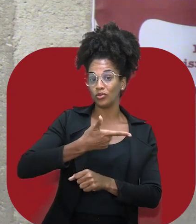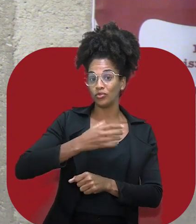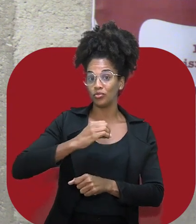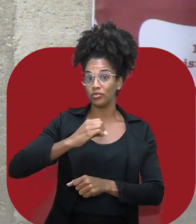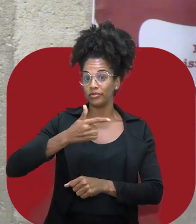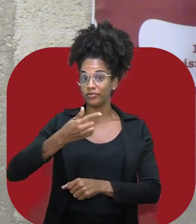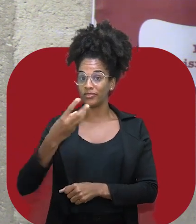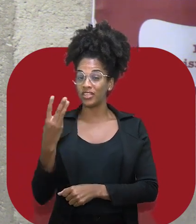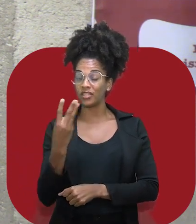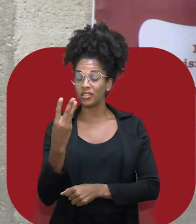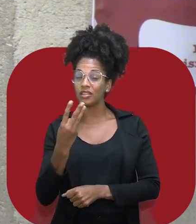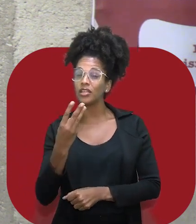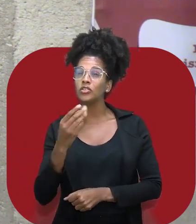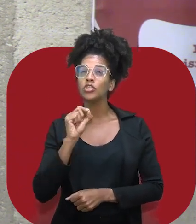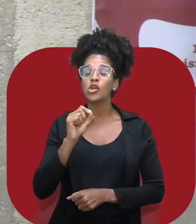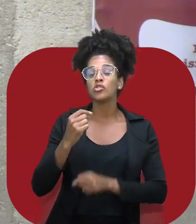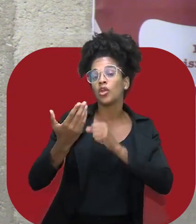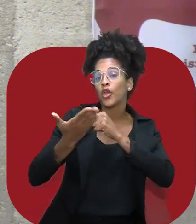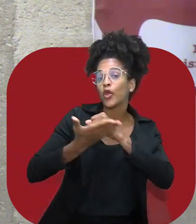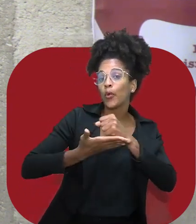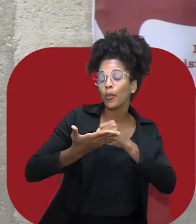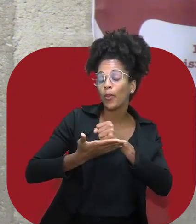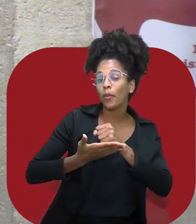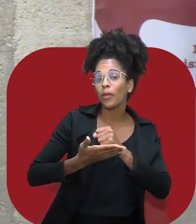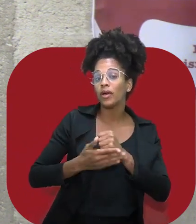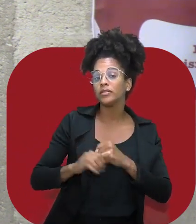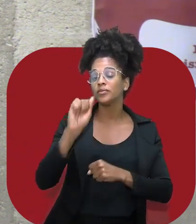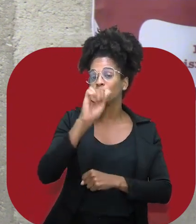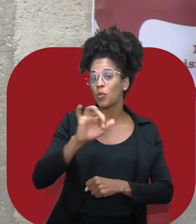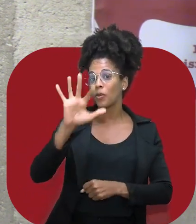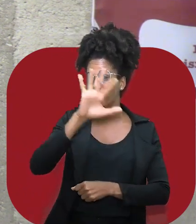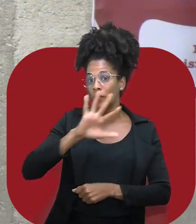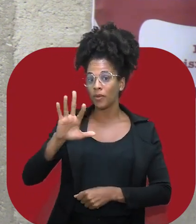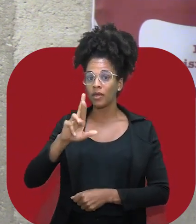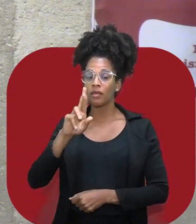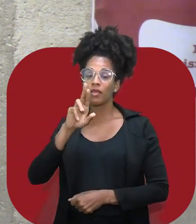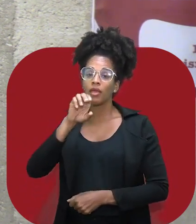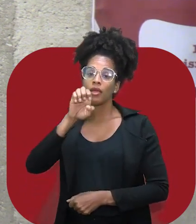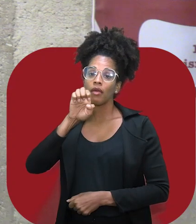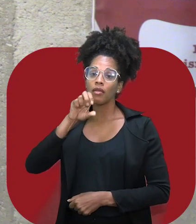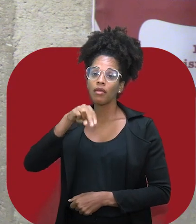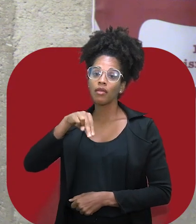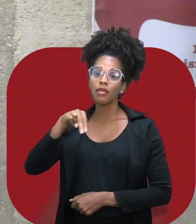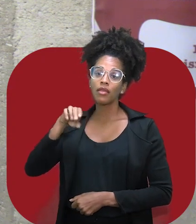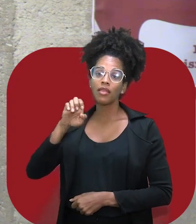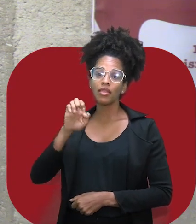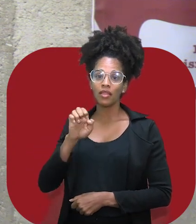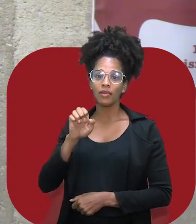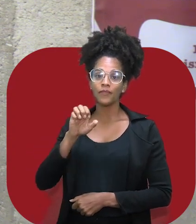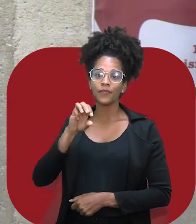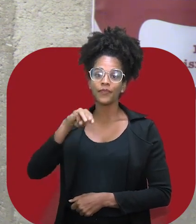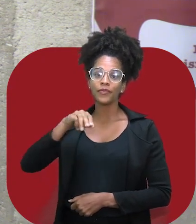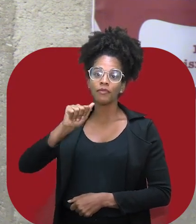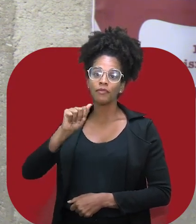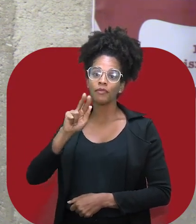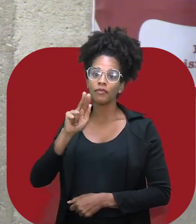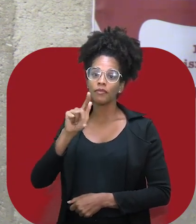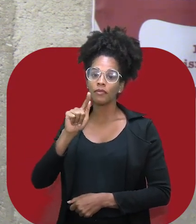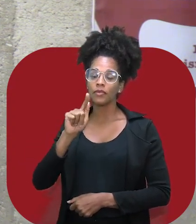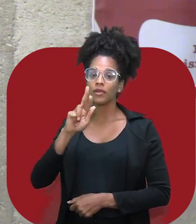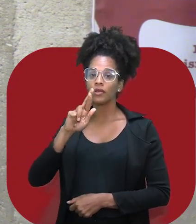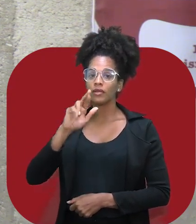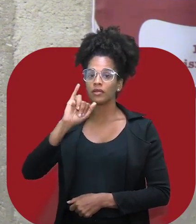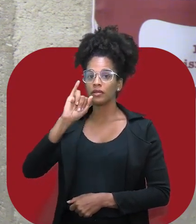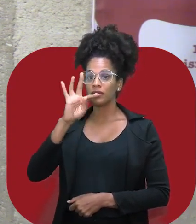eu utilizei como base uma imagem do artista René Magritte. Nessa imagem existiam alguns elementos